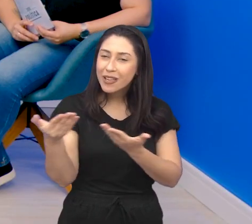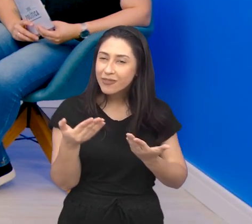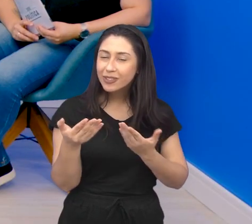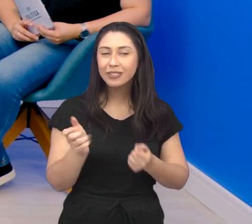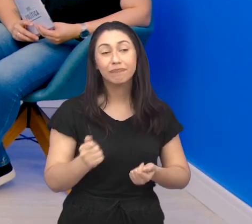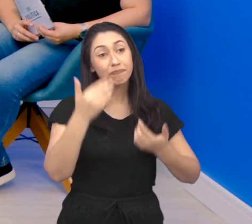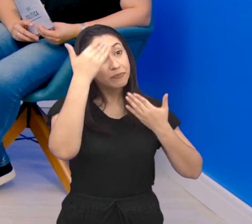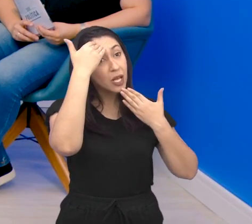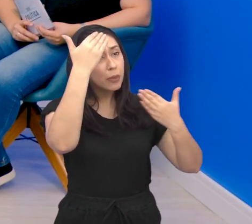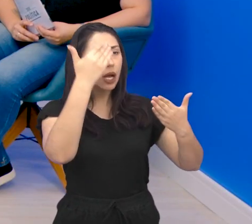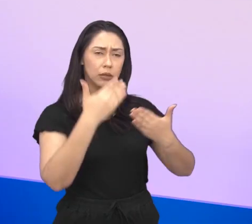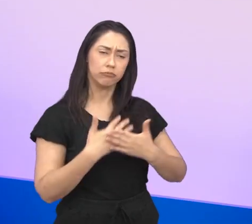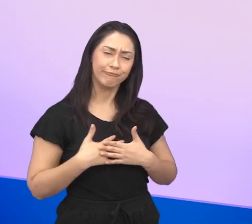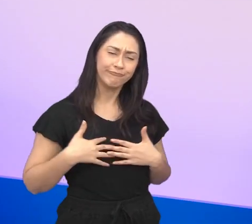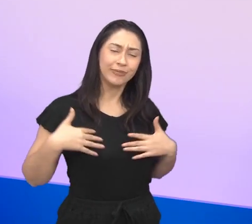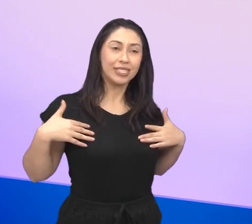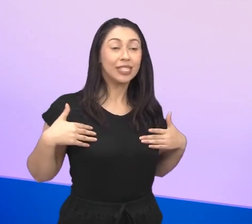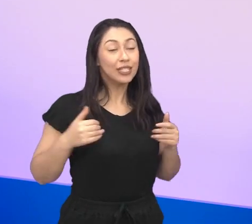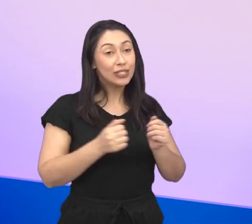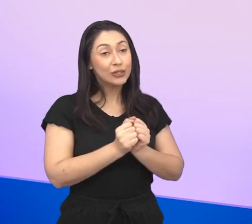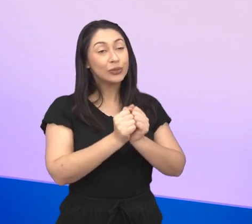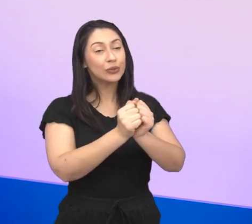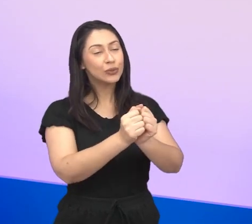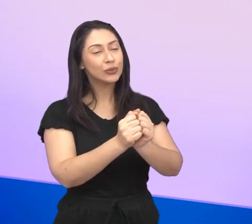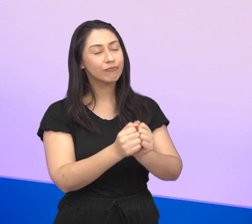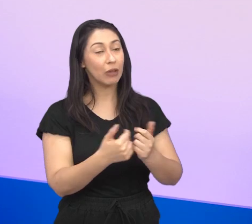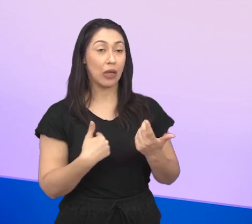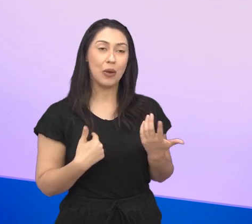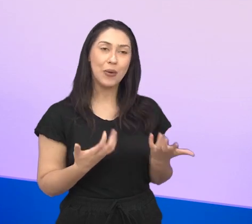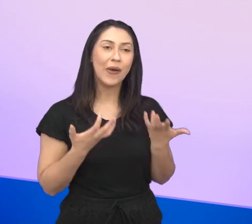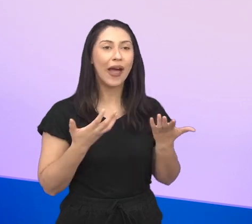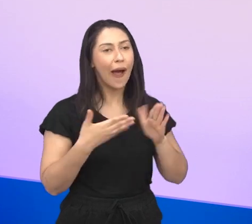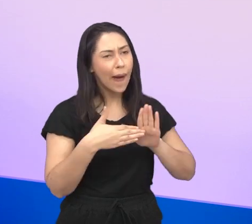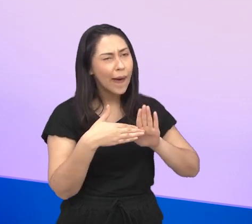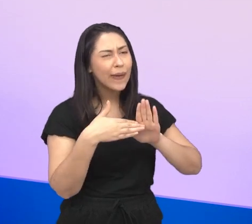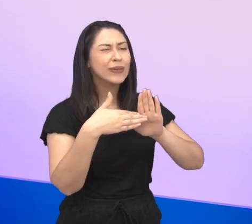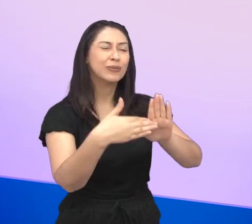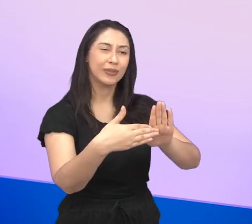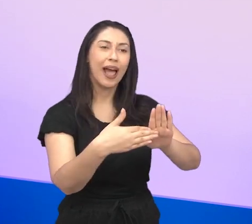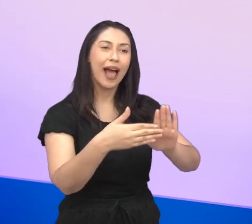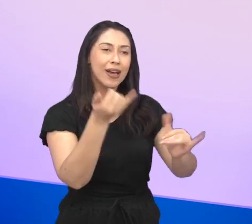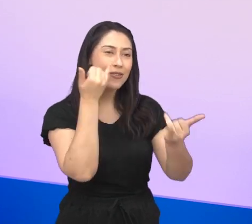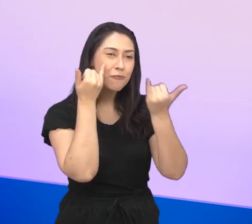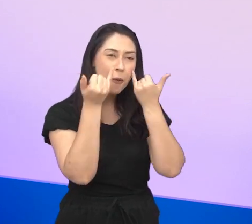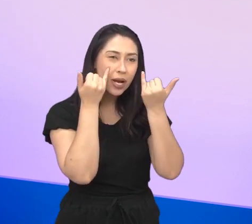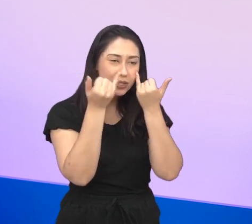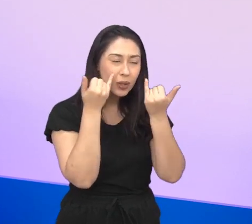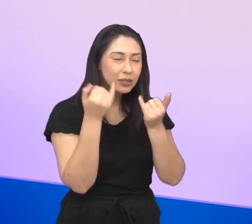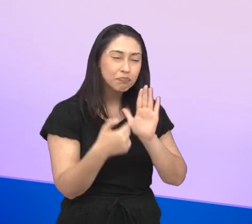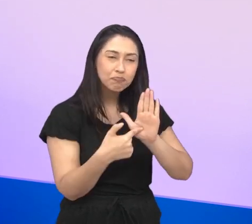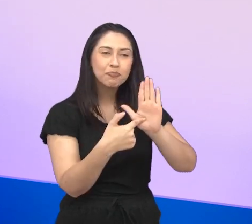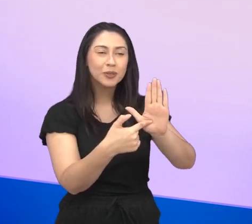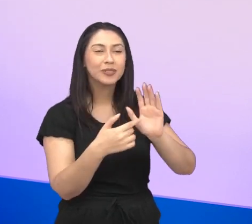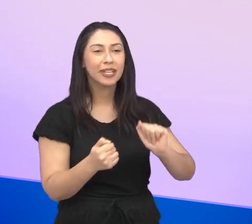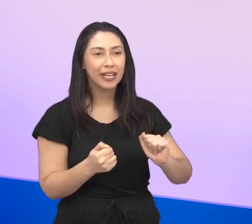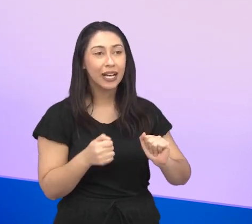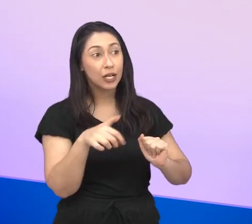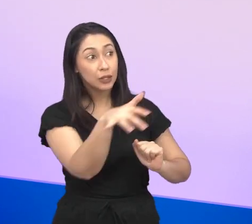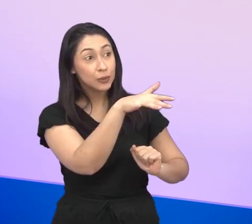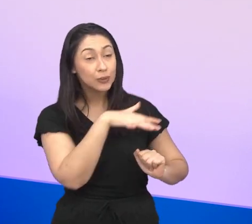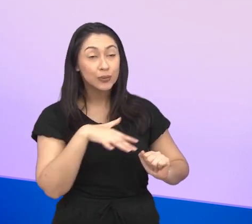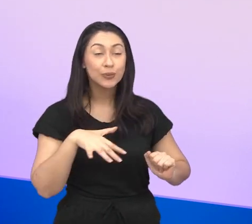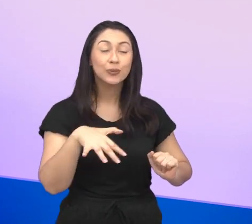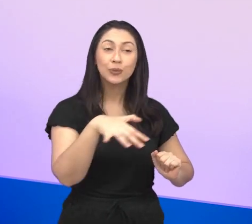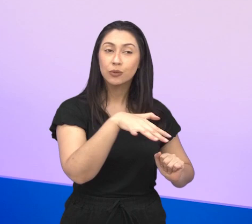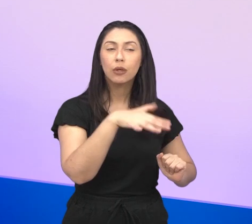-vindo. Obrigado, prazer estar aqui com vocês. Espero poder contribuir um pouquinho hoje aí com as informações, né, para que o público